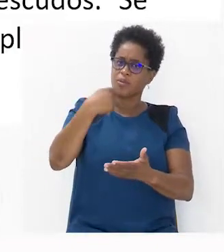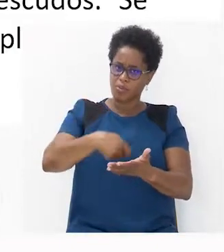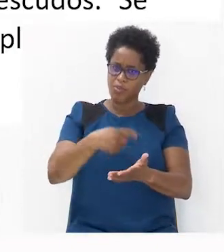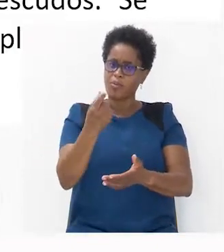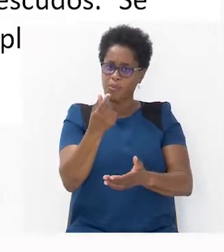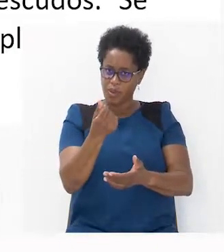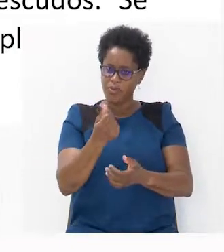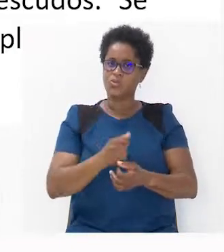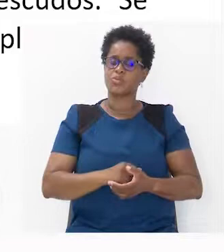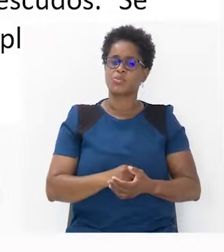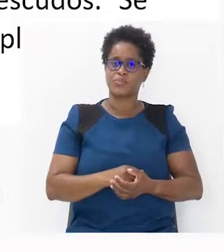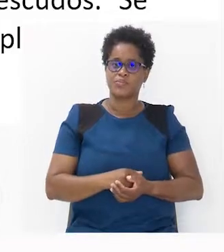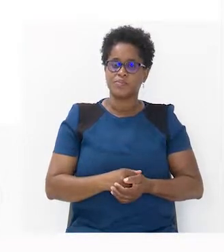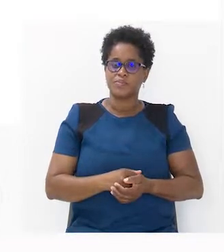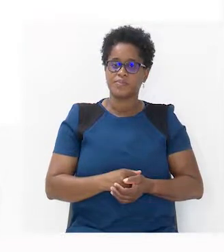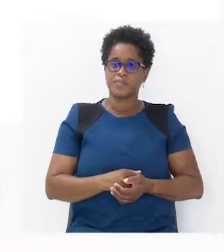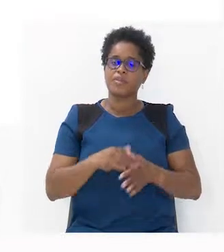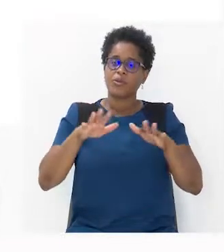o preço.